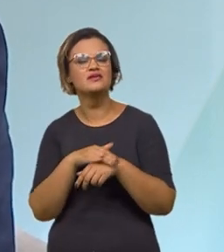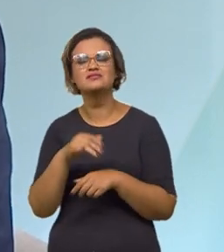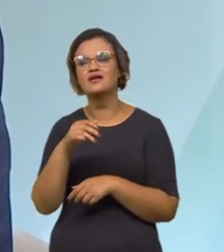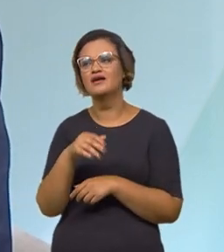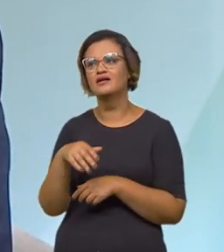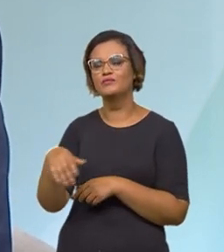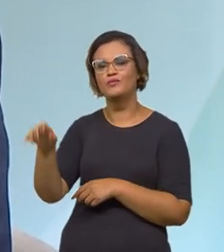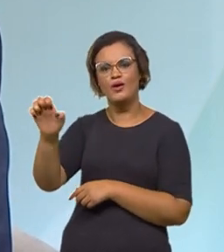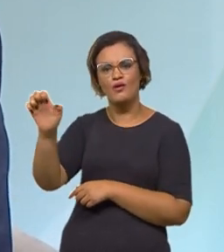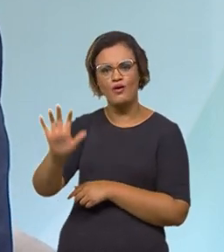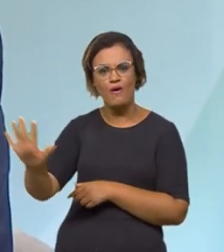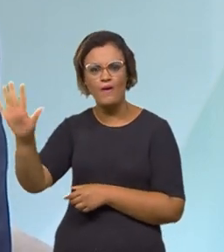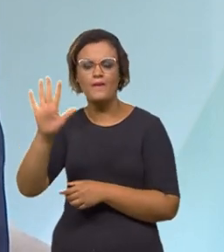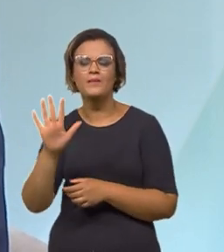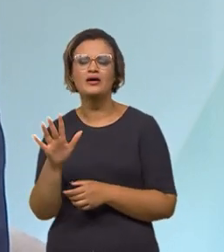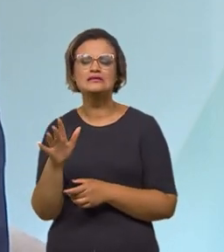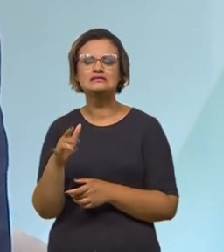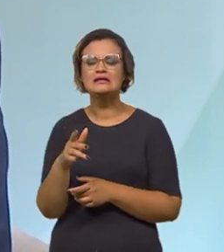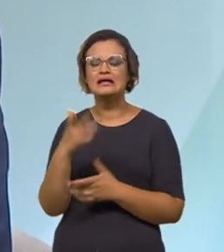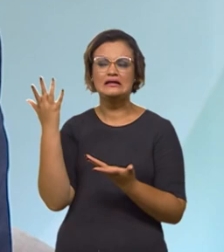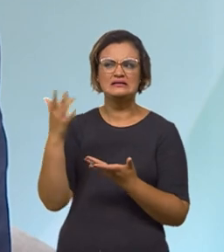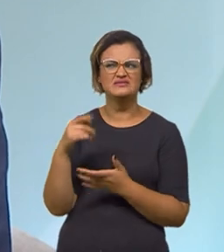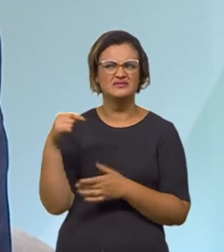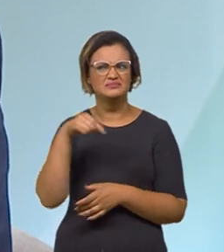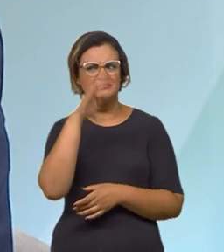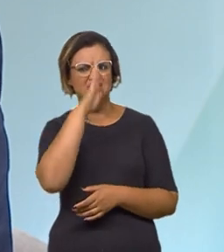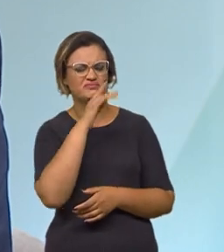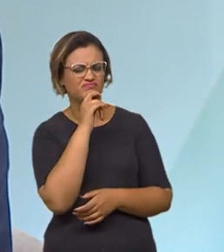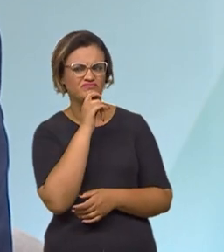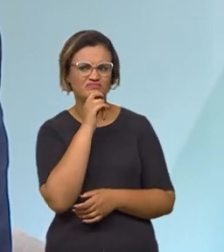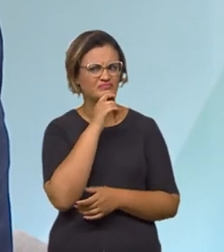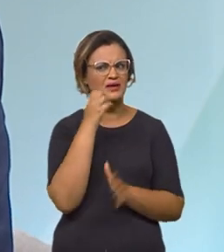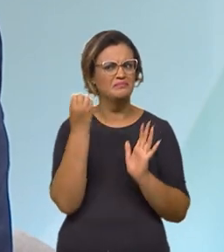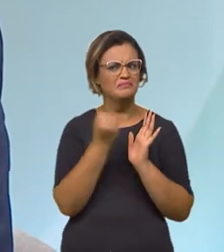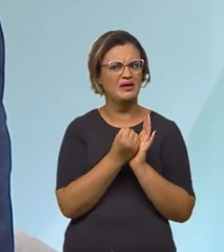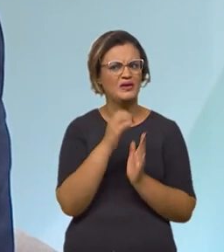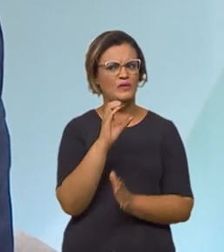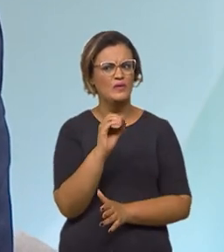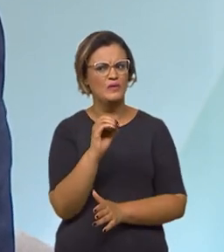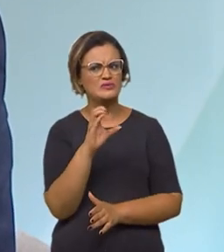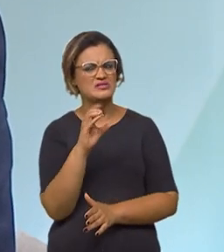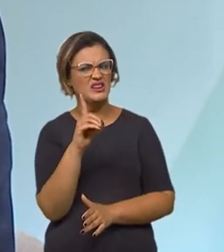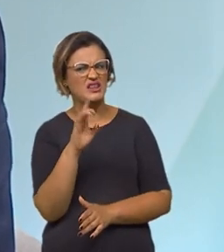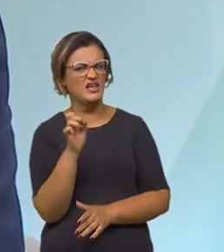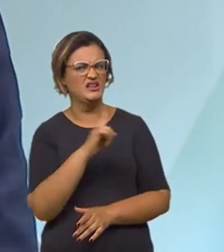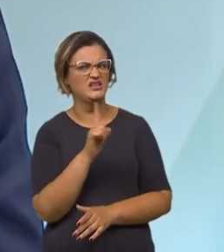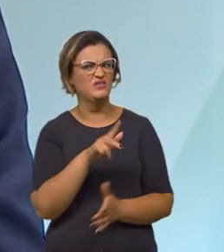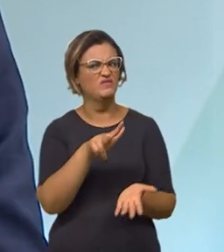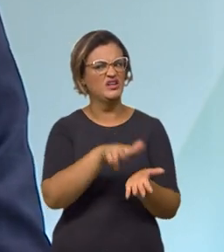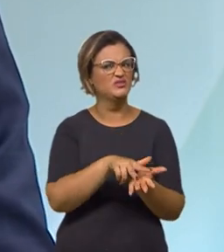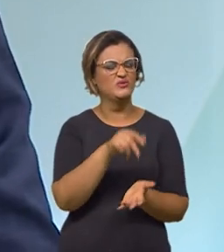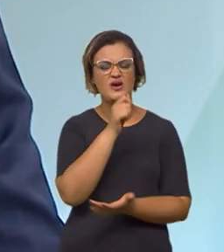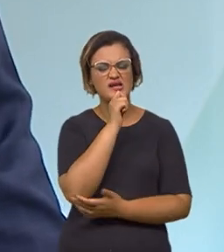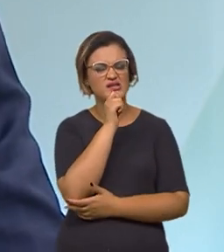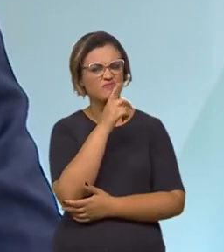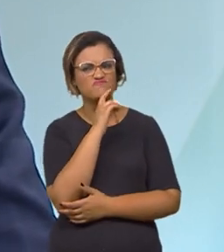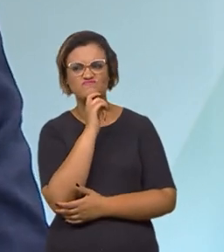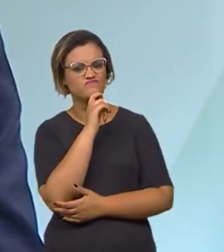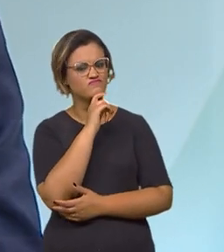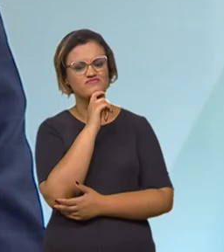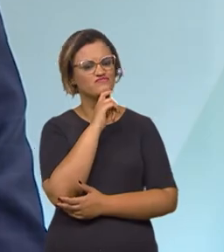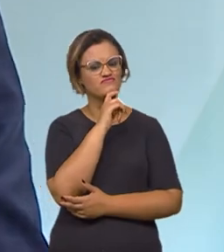europeus, há uma resistência em vir para o Brasil porque ele não tem o selo da OCDE. Ou seja, ele um país que tem a